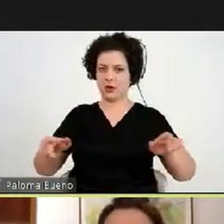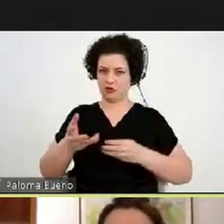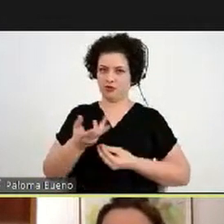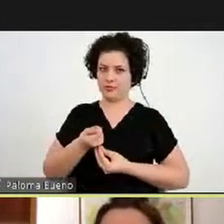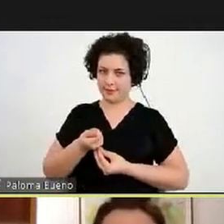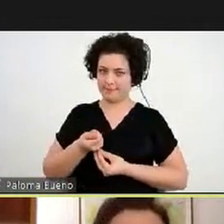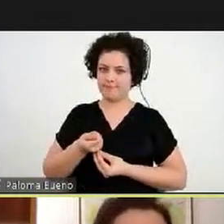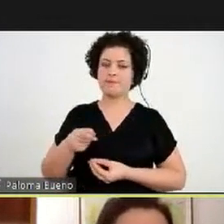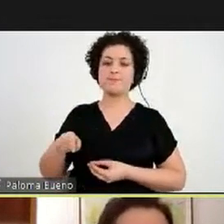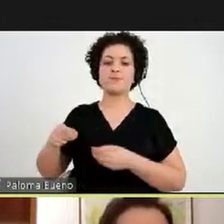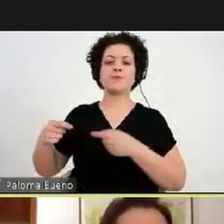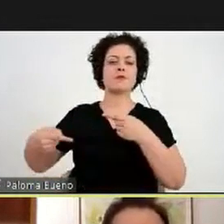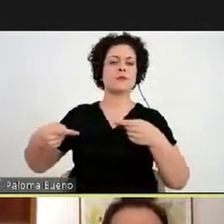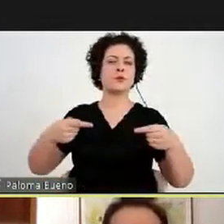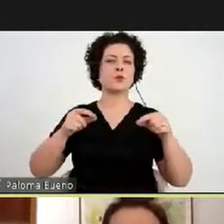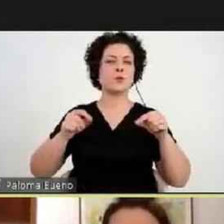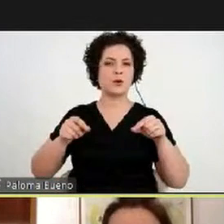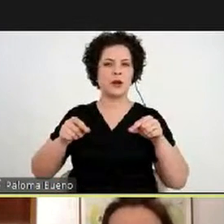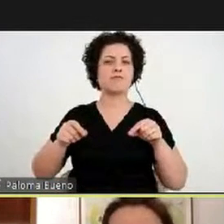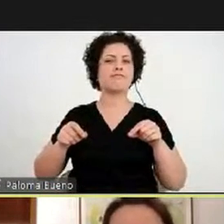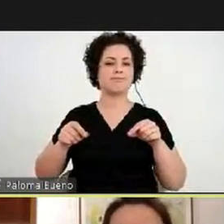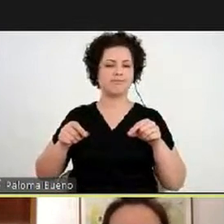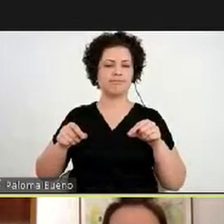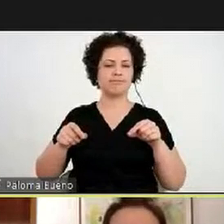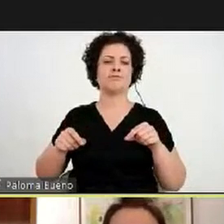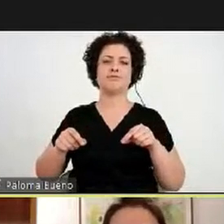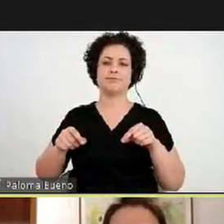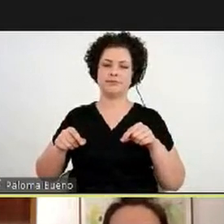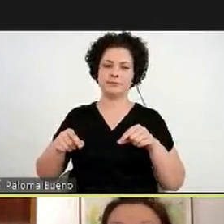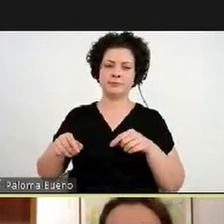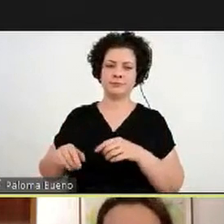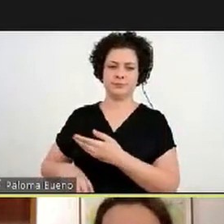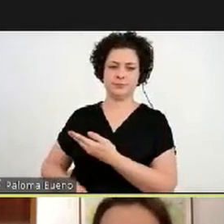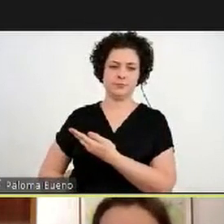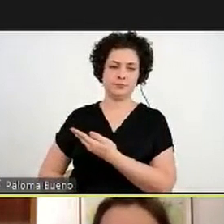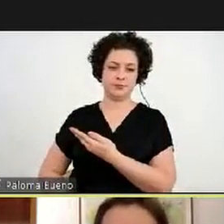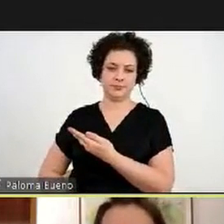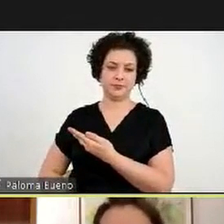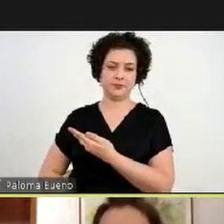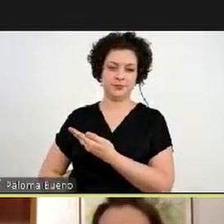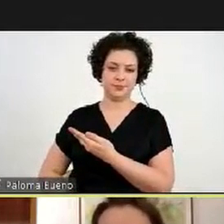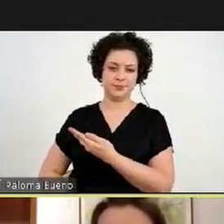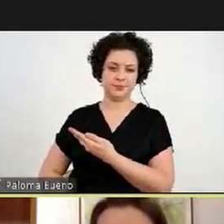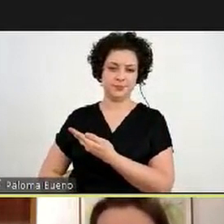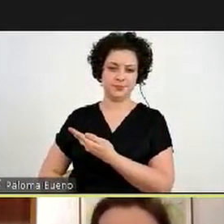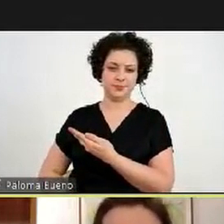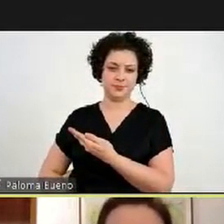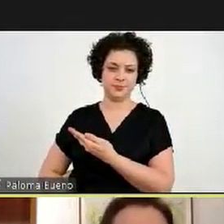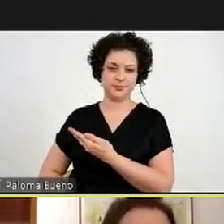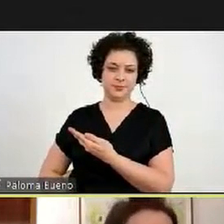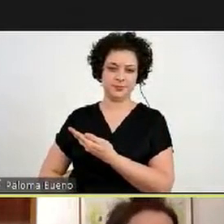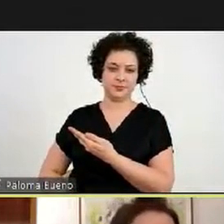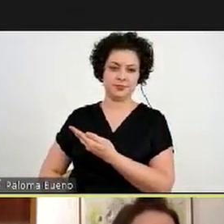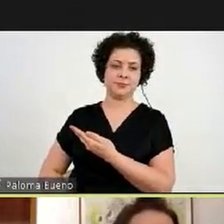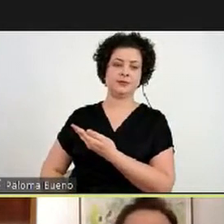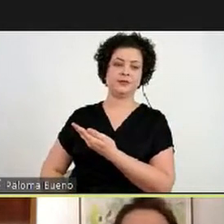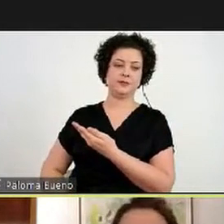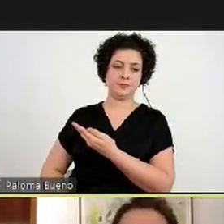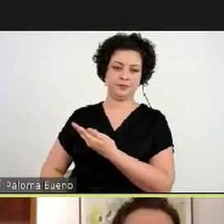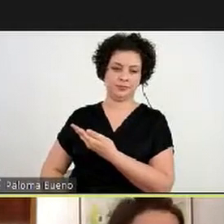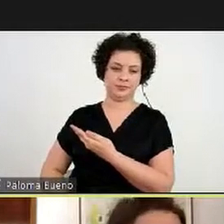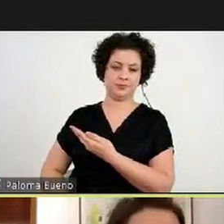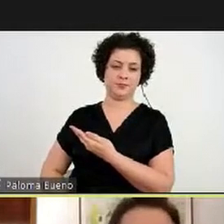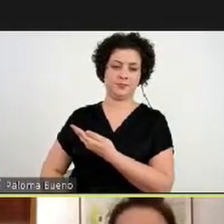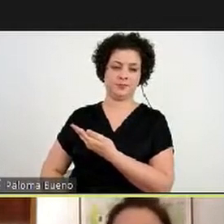são debatidas com os professores as obras de Regina Silveira, como essa Uma Vez Más, a